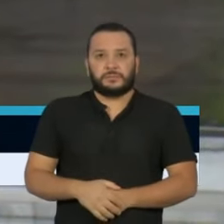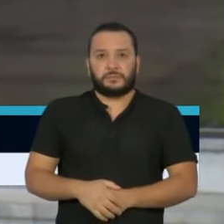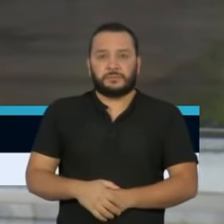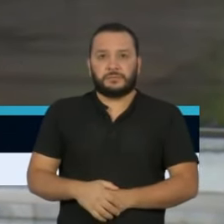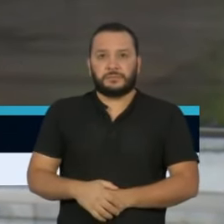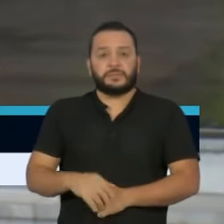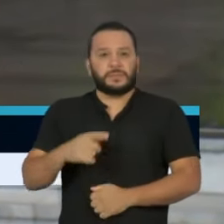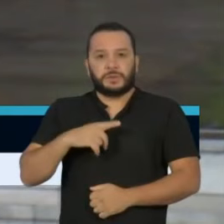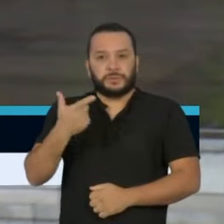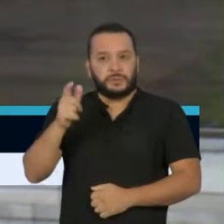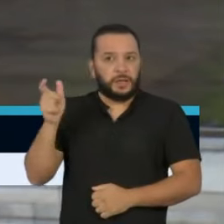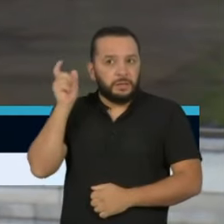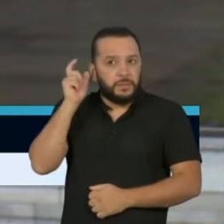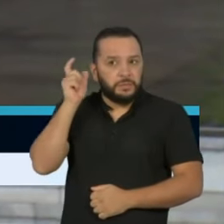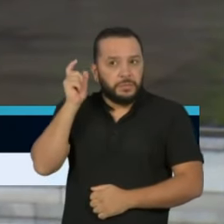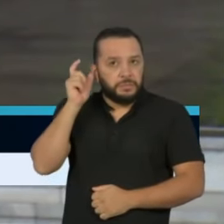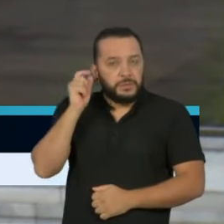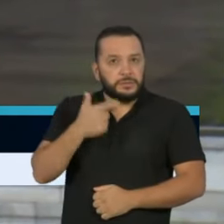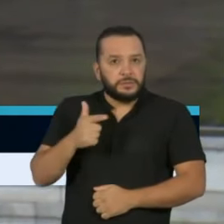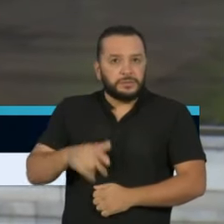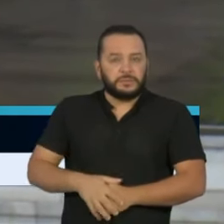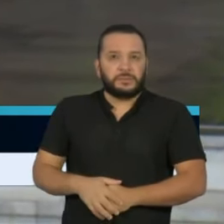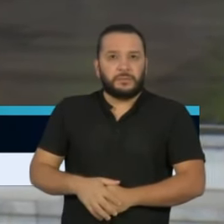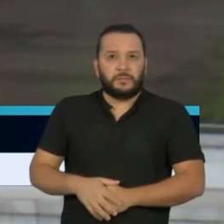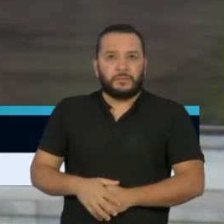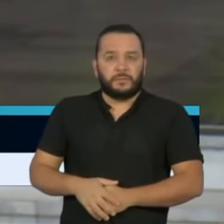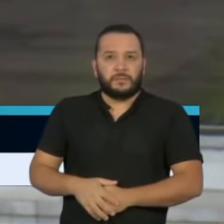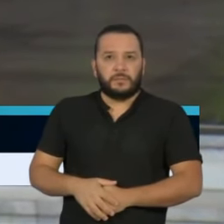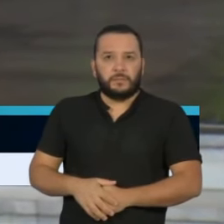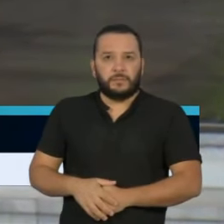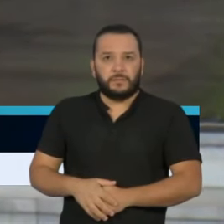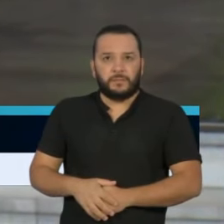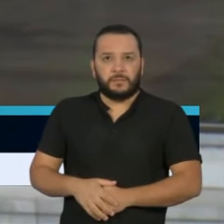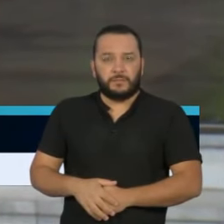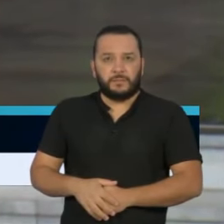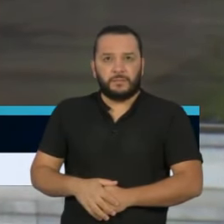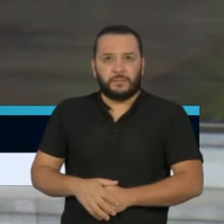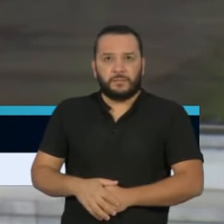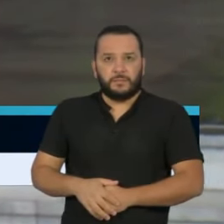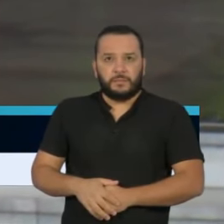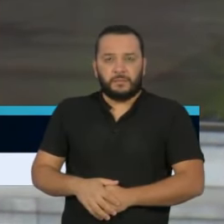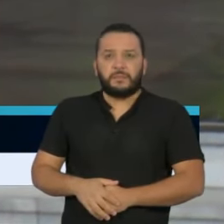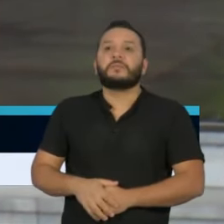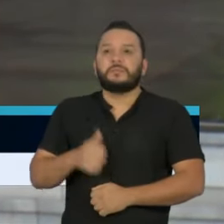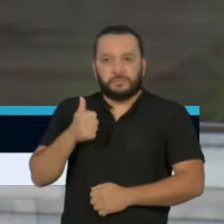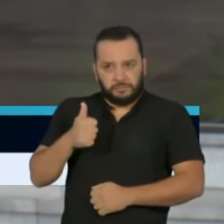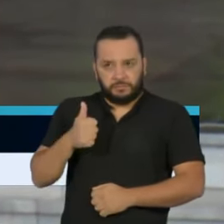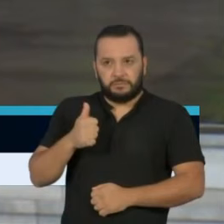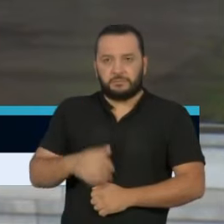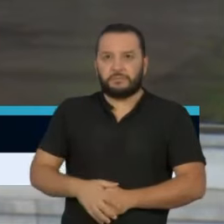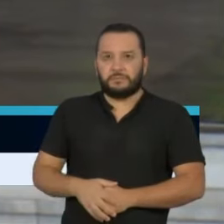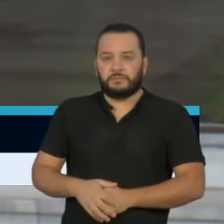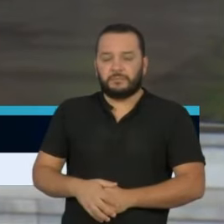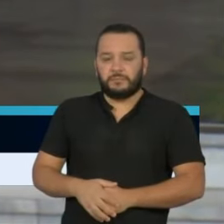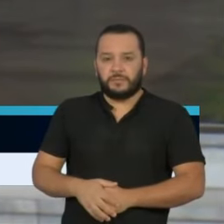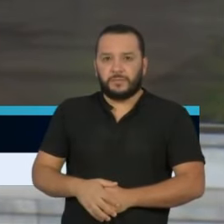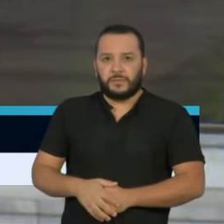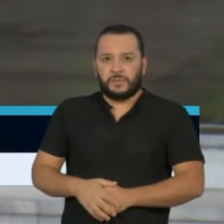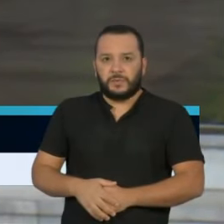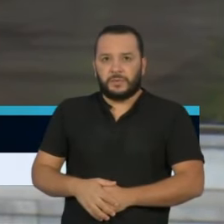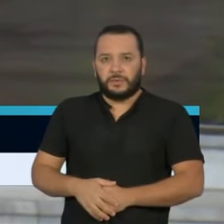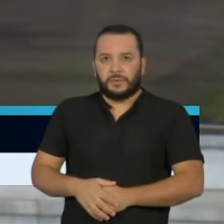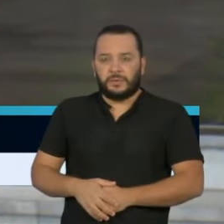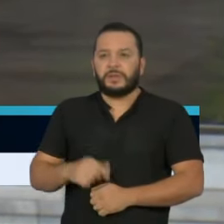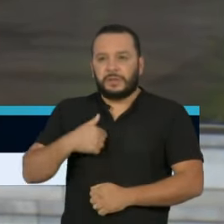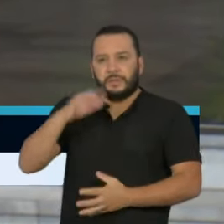É que estou sem áudio, você está sem áudio agora. Um minutinho. Se puder só deixar o áudio da Silvia, agora sim. É, não,